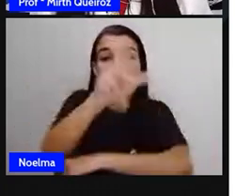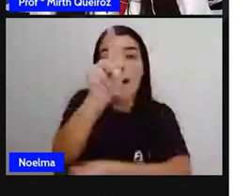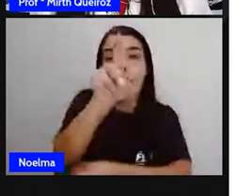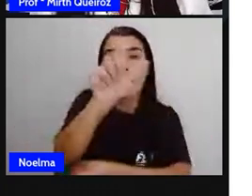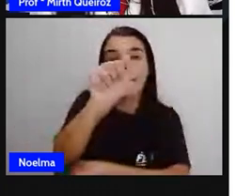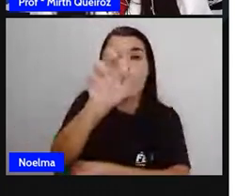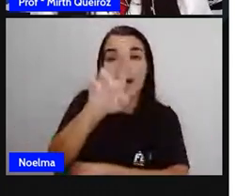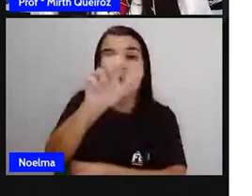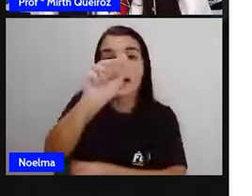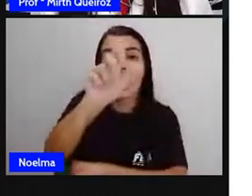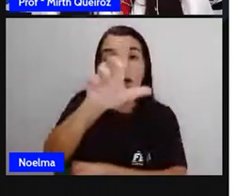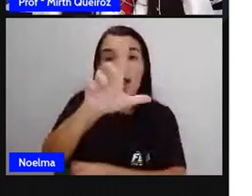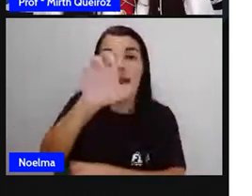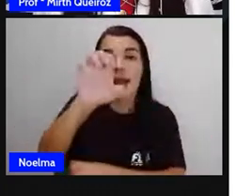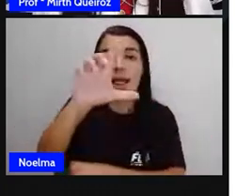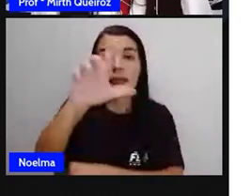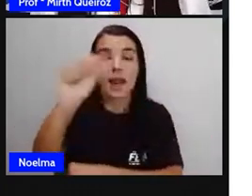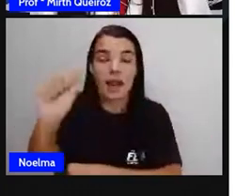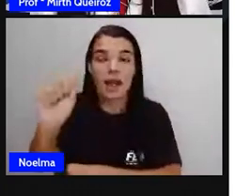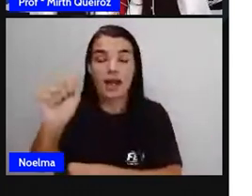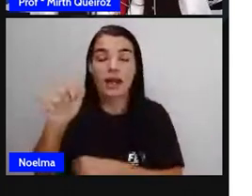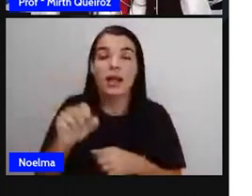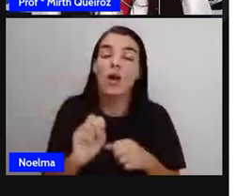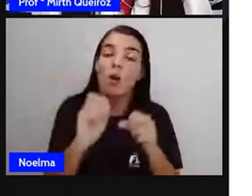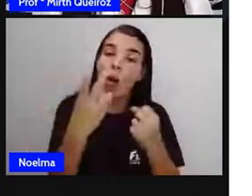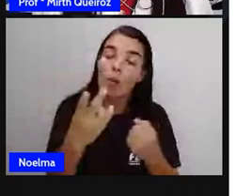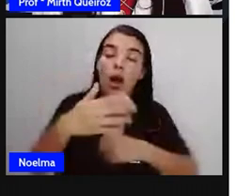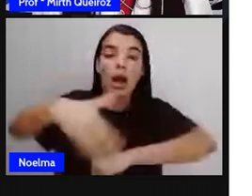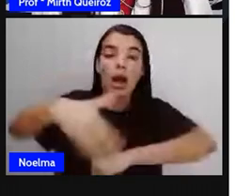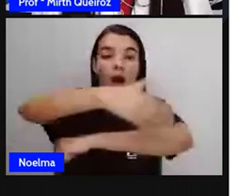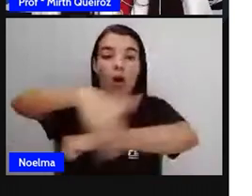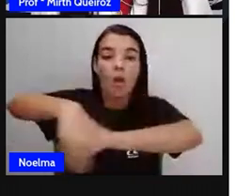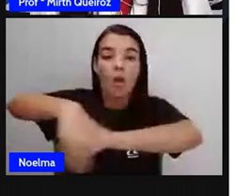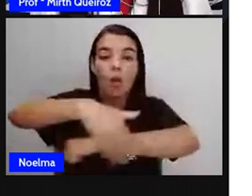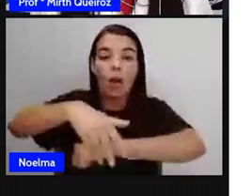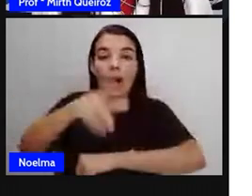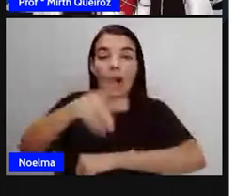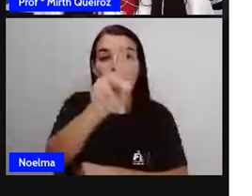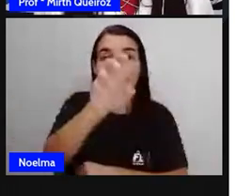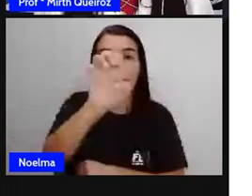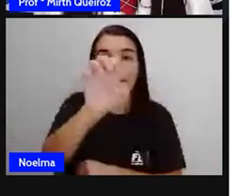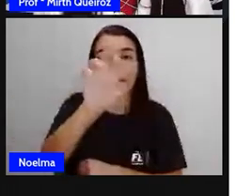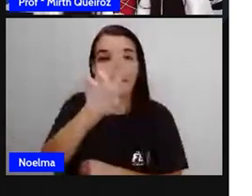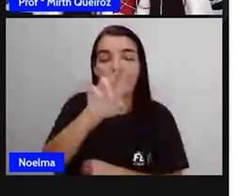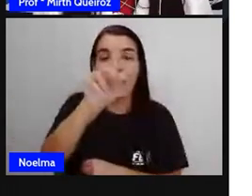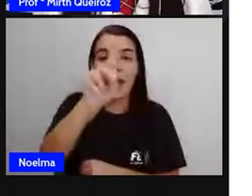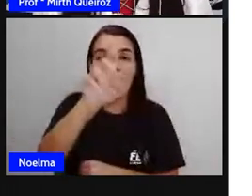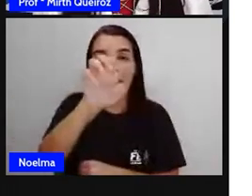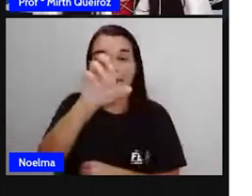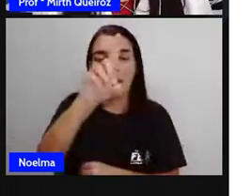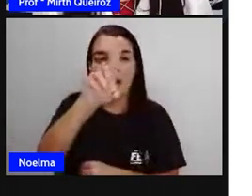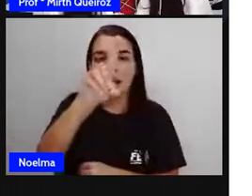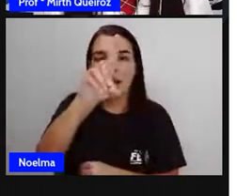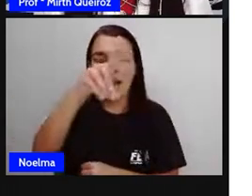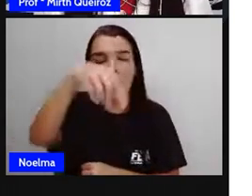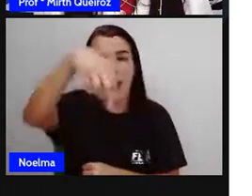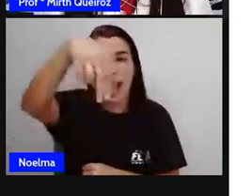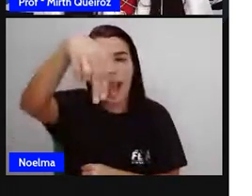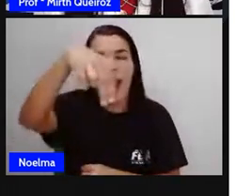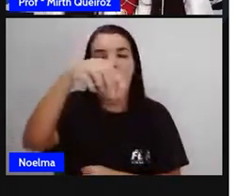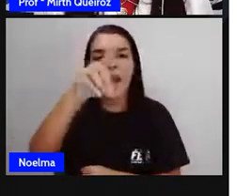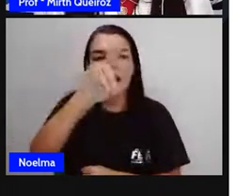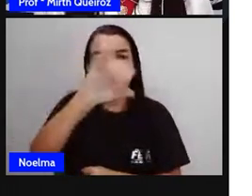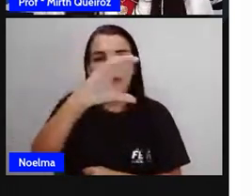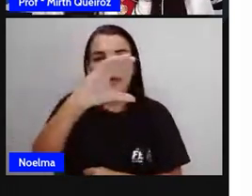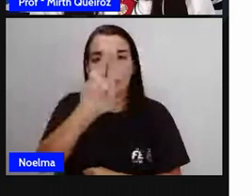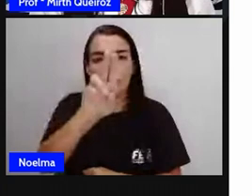uma rua perpendicular. Quando uma rua é paralela à outra, quando uma rua é perpendicular em relação à outra rua, certo?